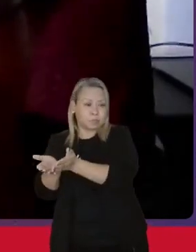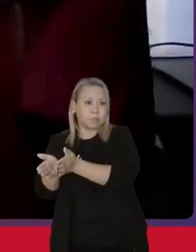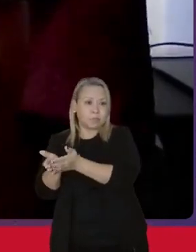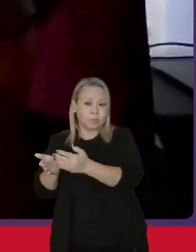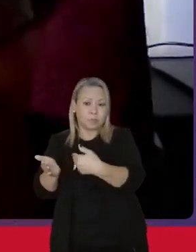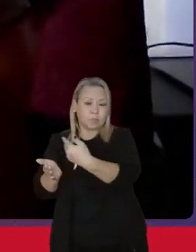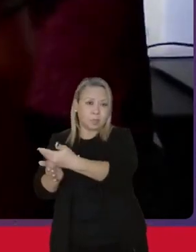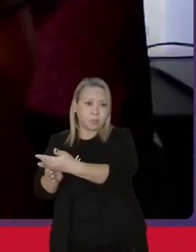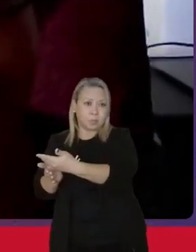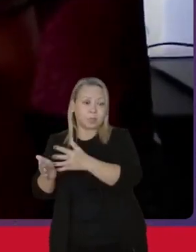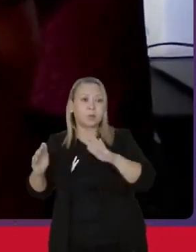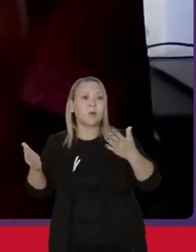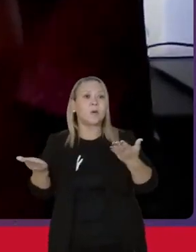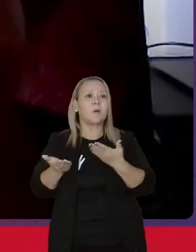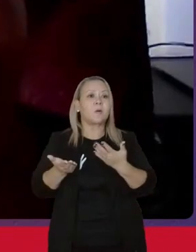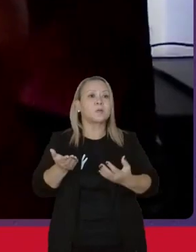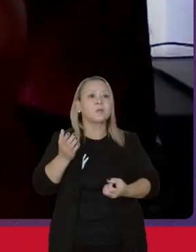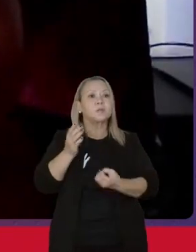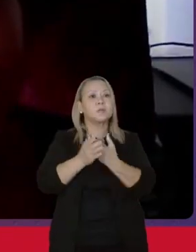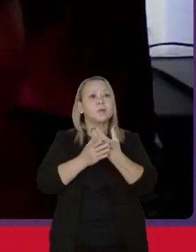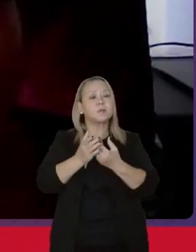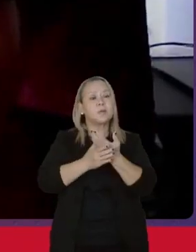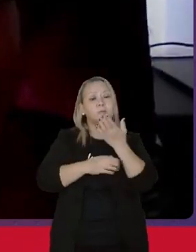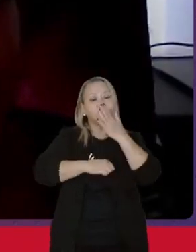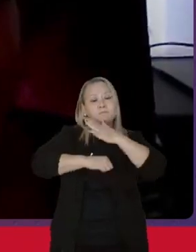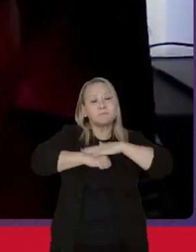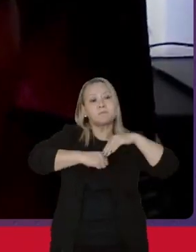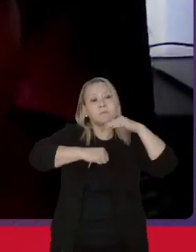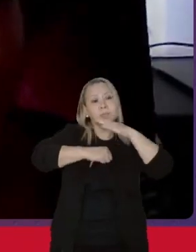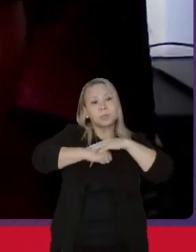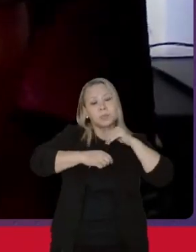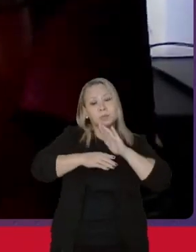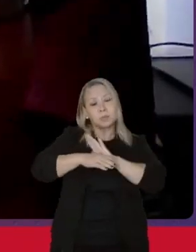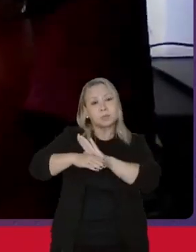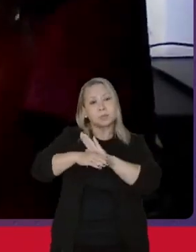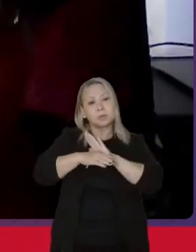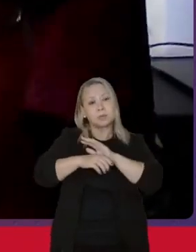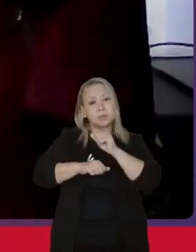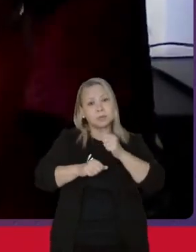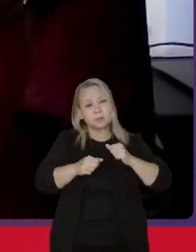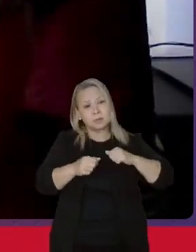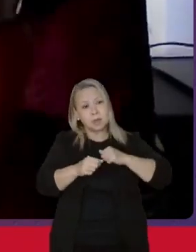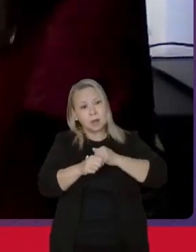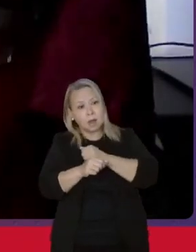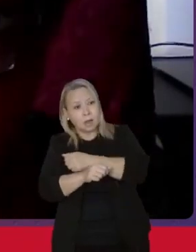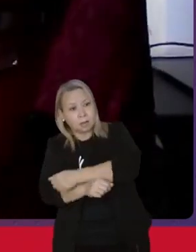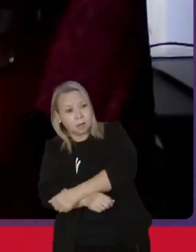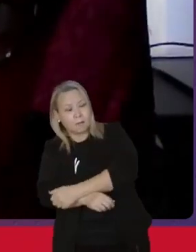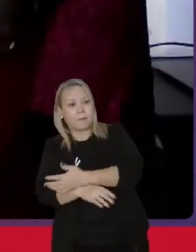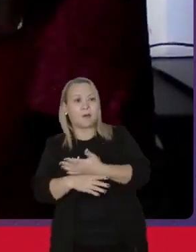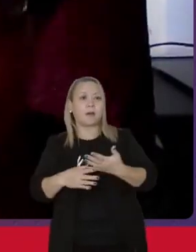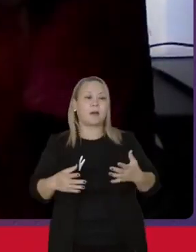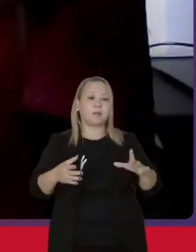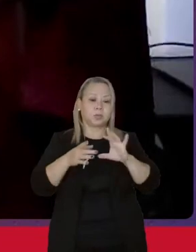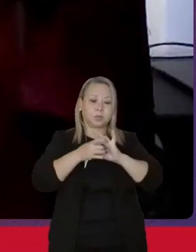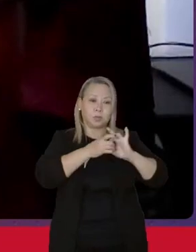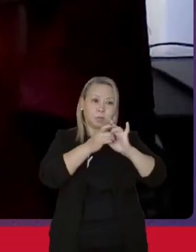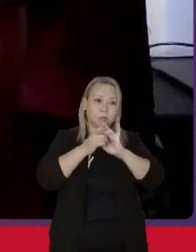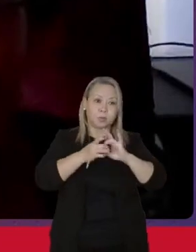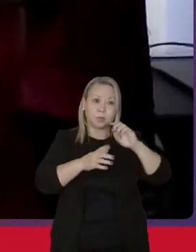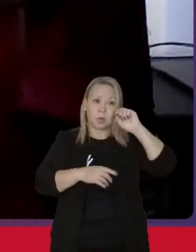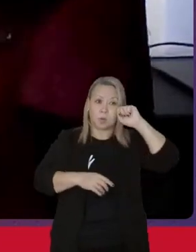nós somos fontes de solidariedade através da coalizão negra por